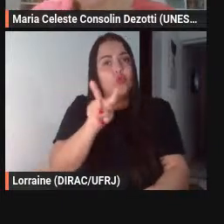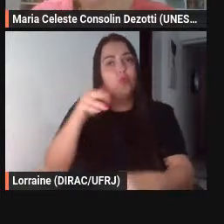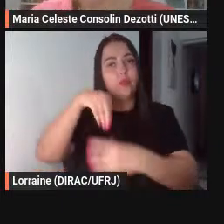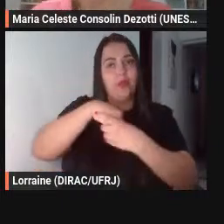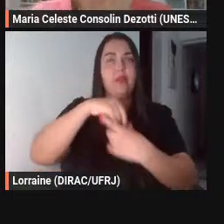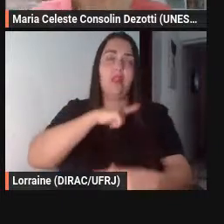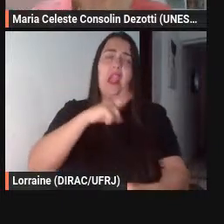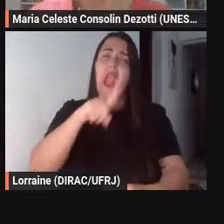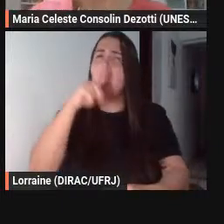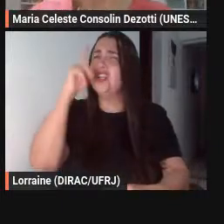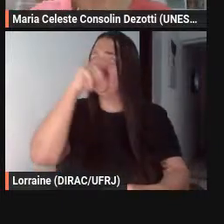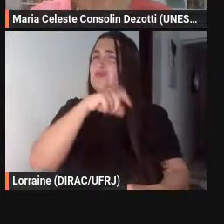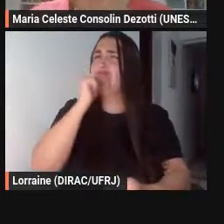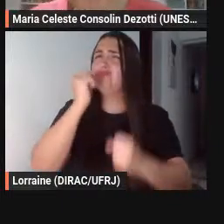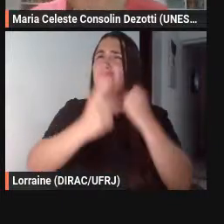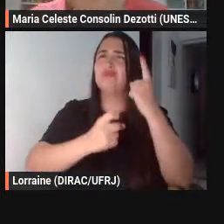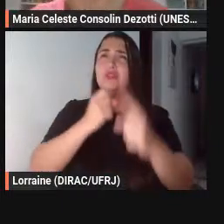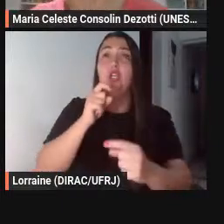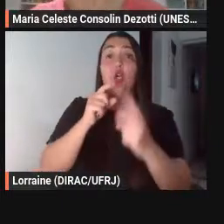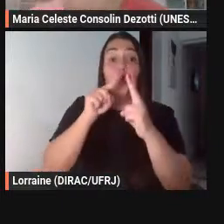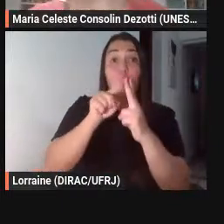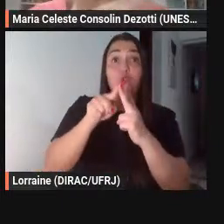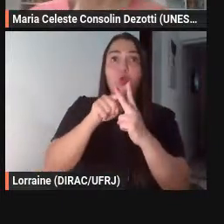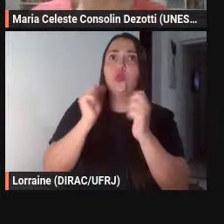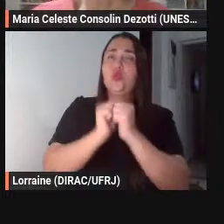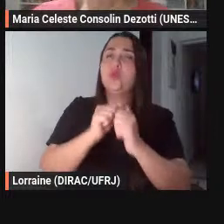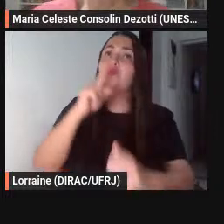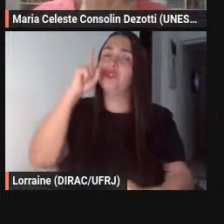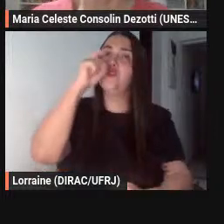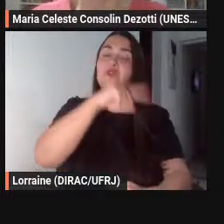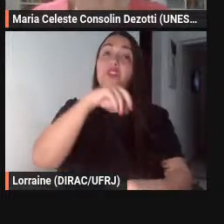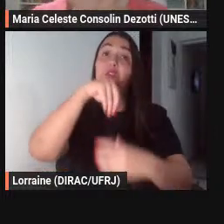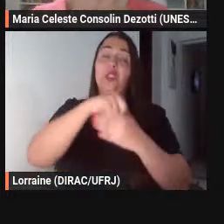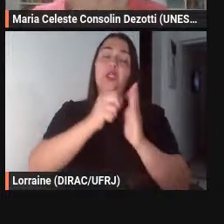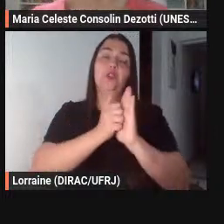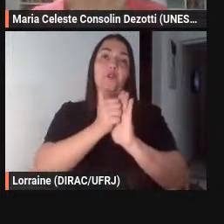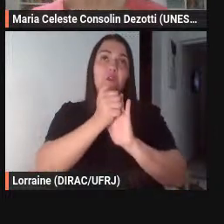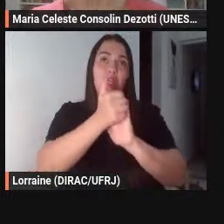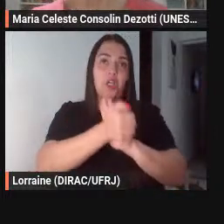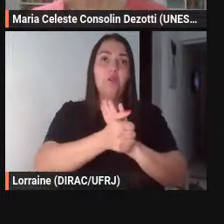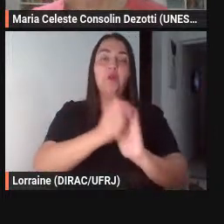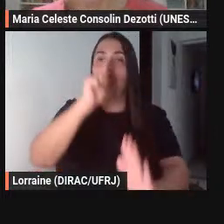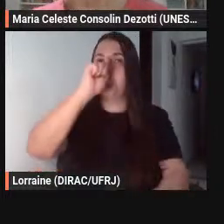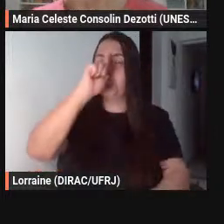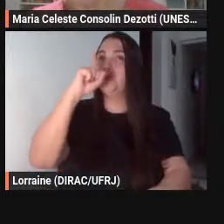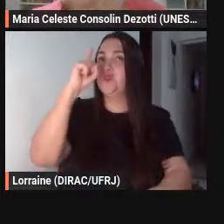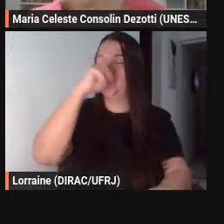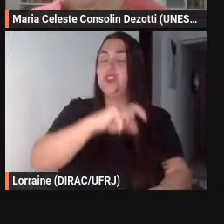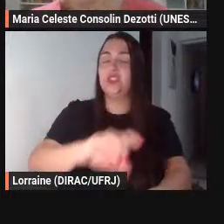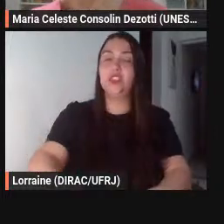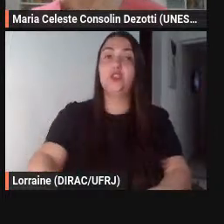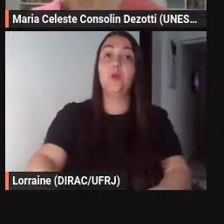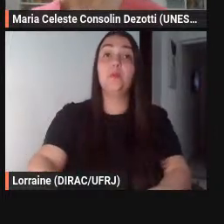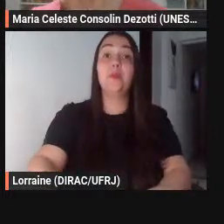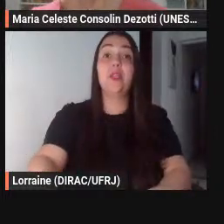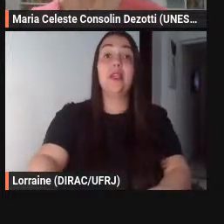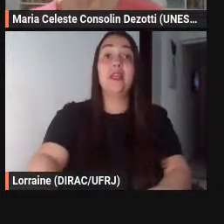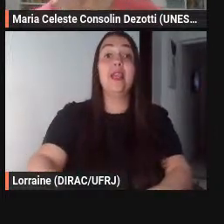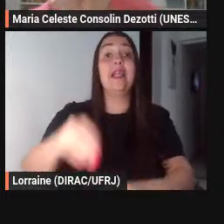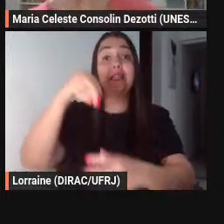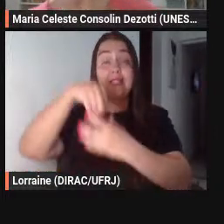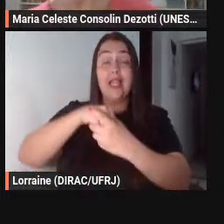texto com promítio e epimítio nas fábulas gregas embora no fedro vocês encontrem